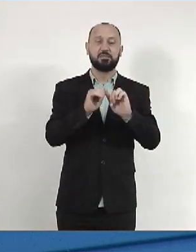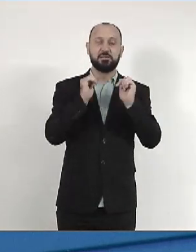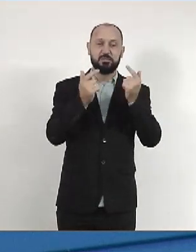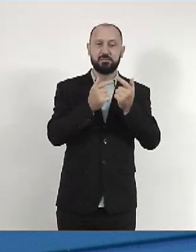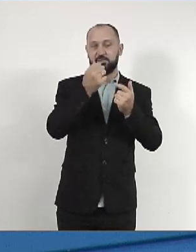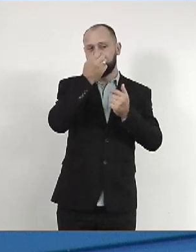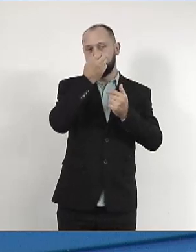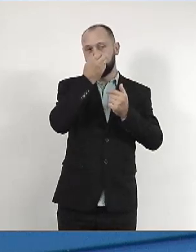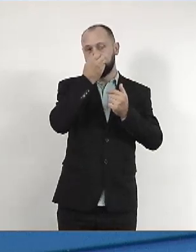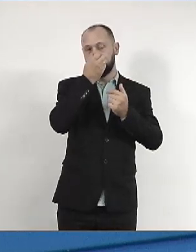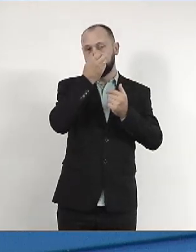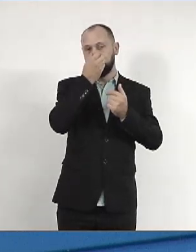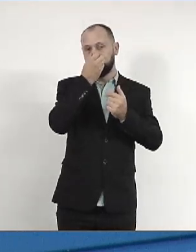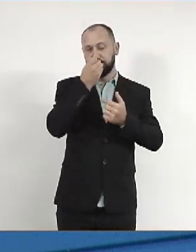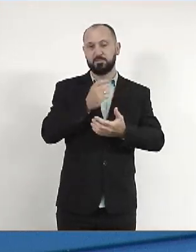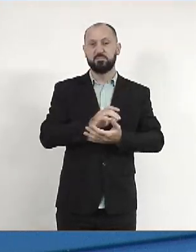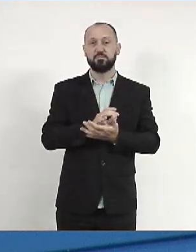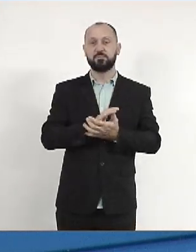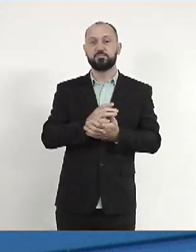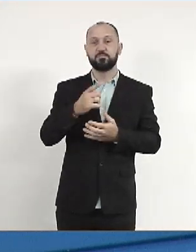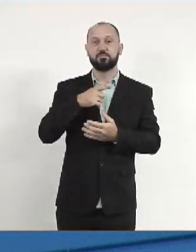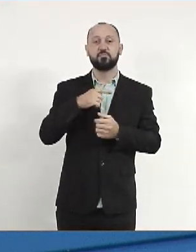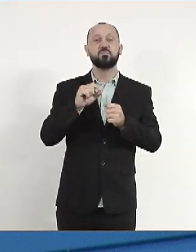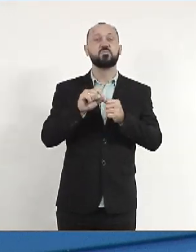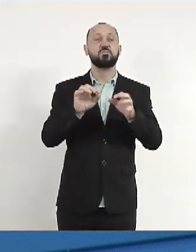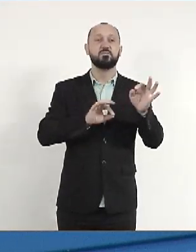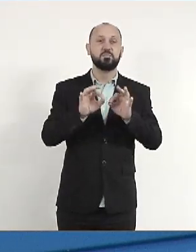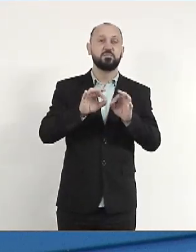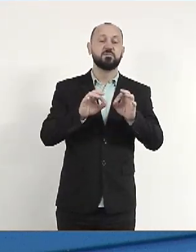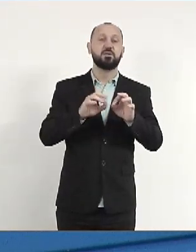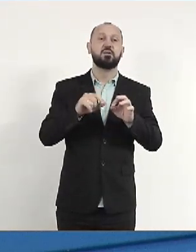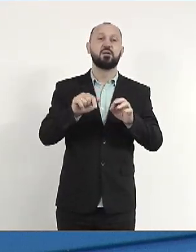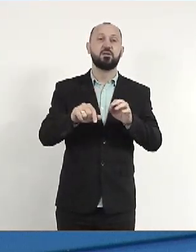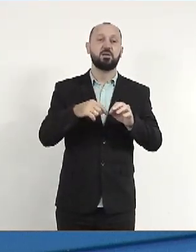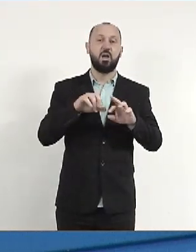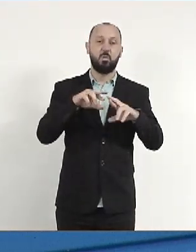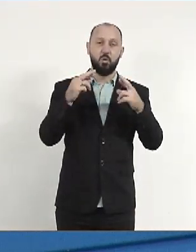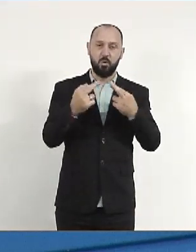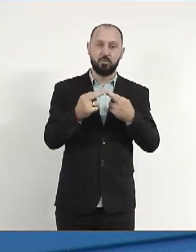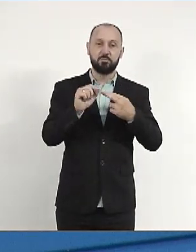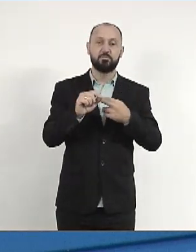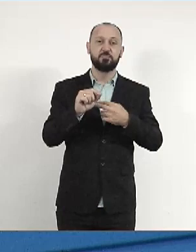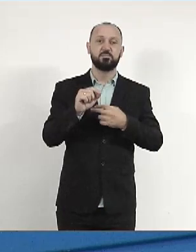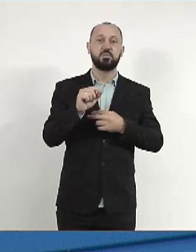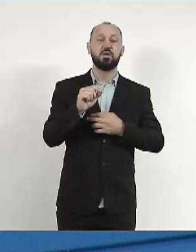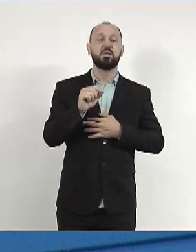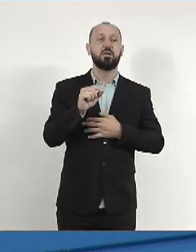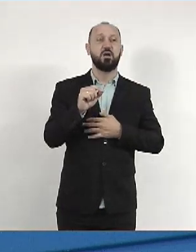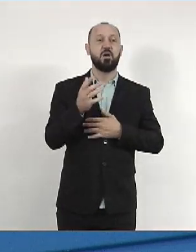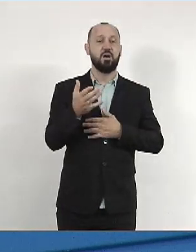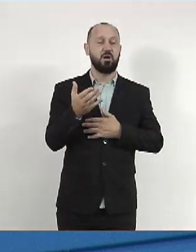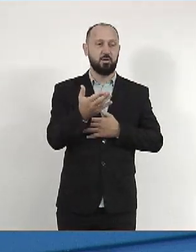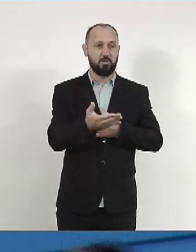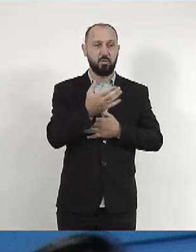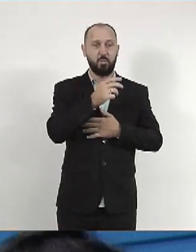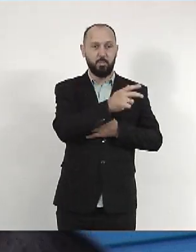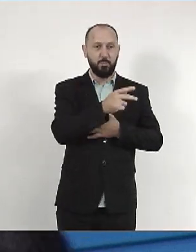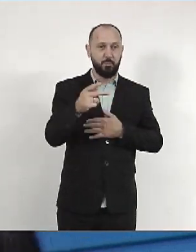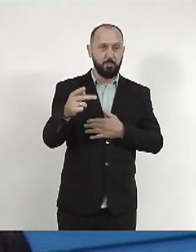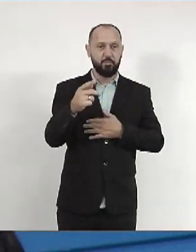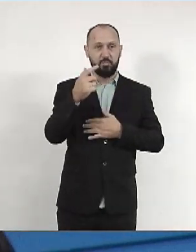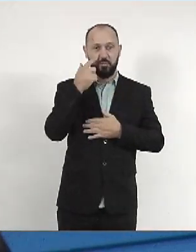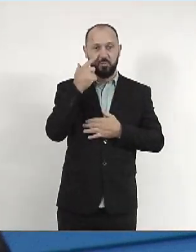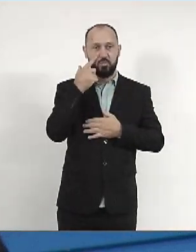e após o ouvido do outro plenário, que seja encaminhado o expediente desse poder ao excelentíssimo presidente